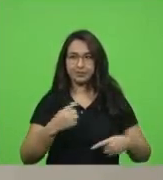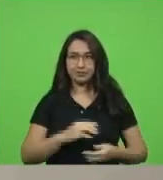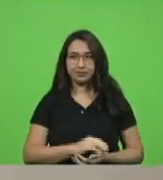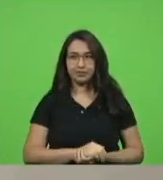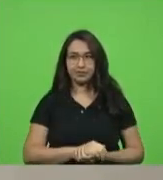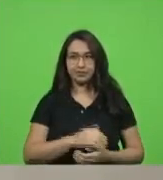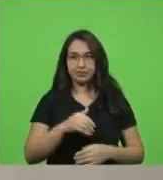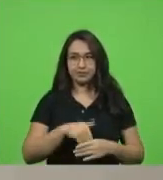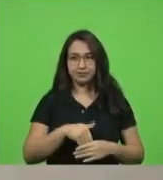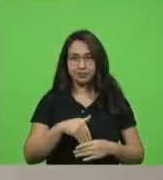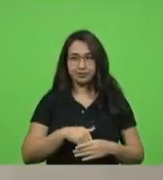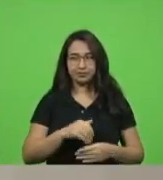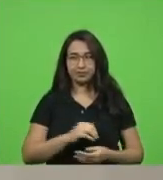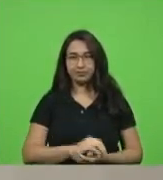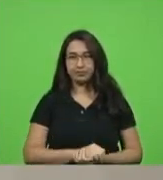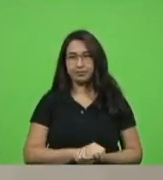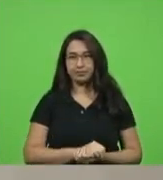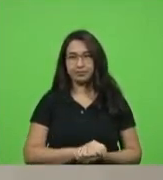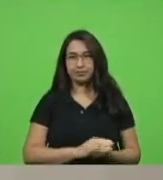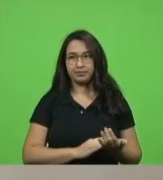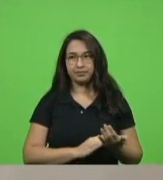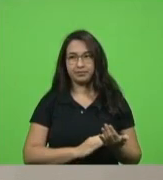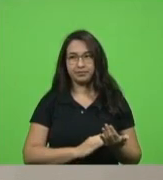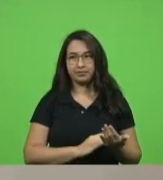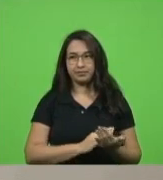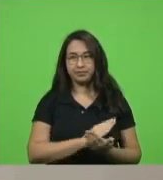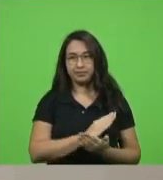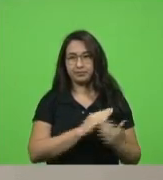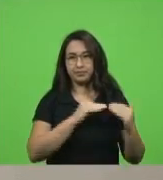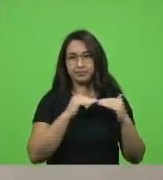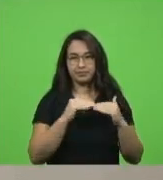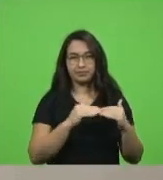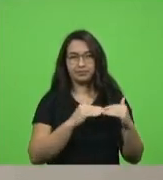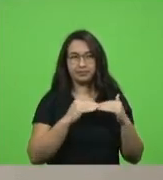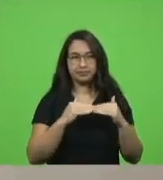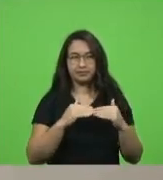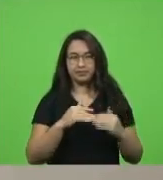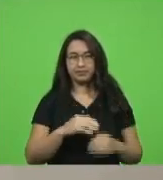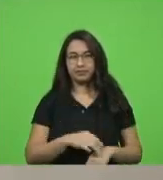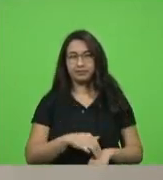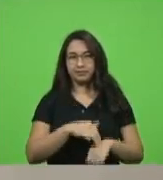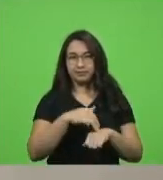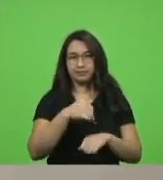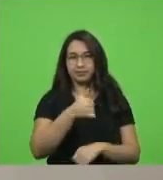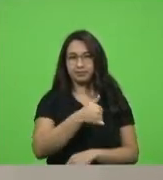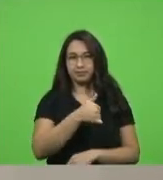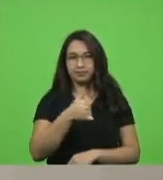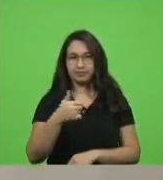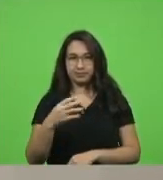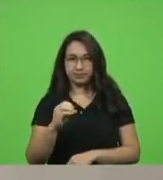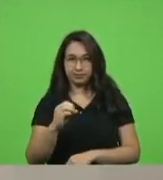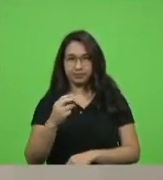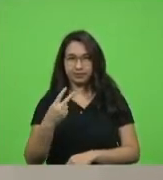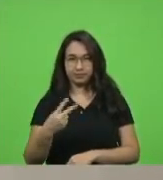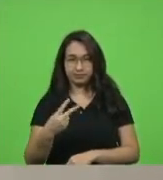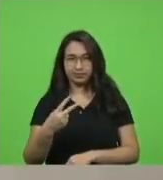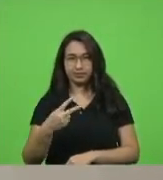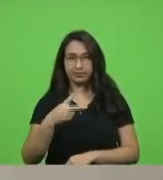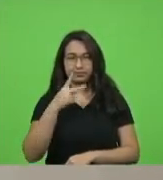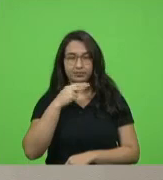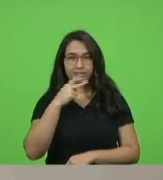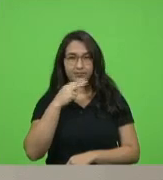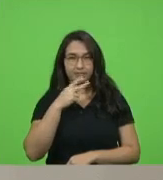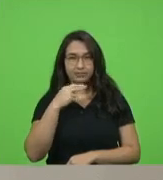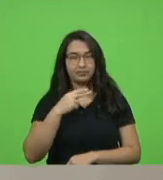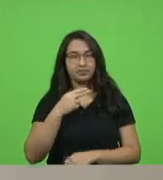votação deputados que aprovam permaneçam como se encontram aprovado por unanimidade moção 102 autor deputado Kennedy Nunes manifestando